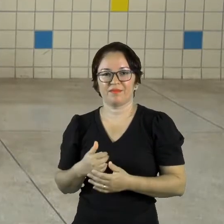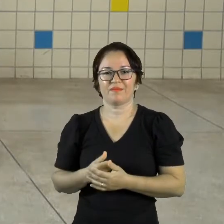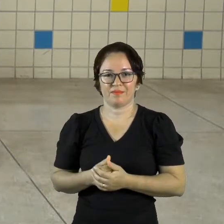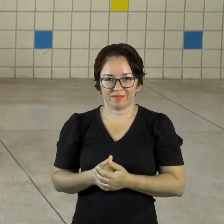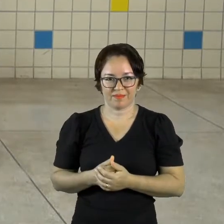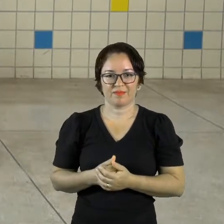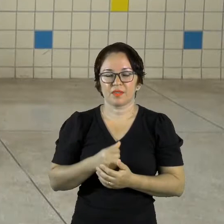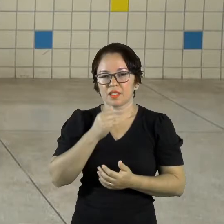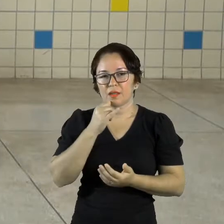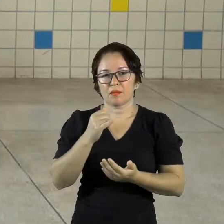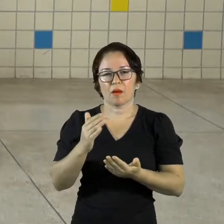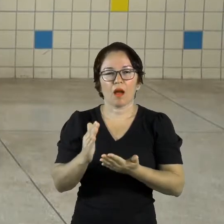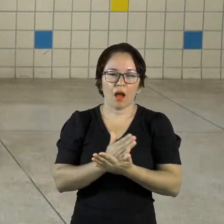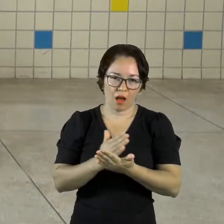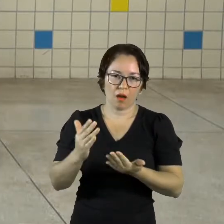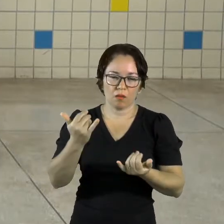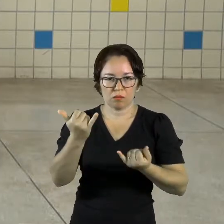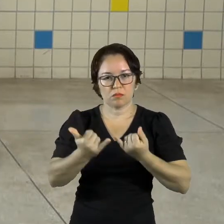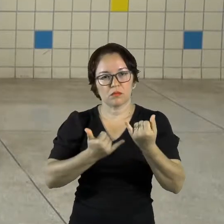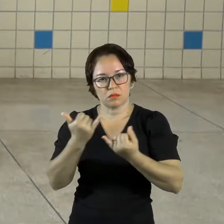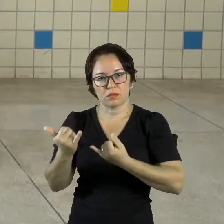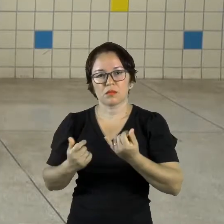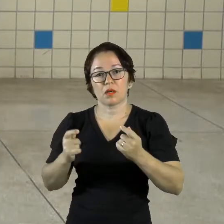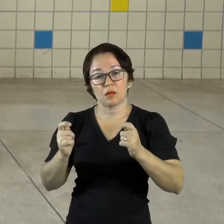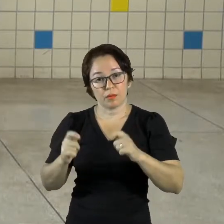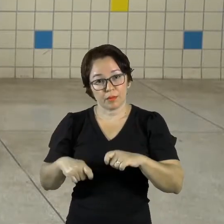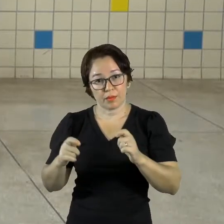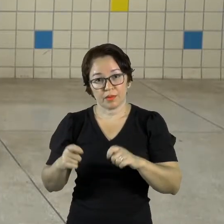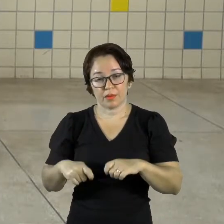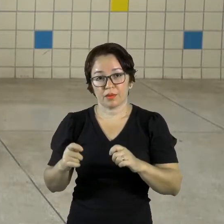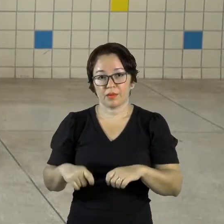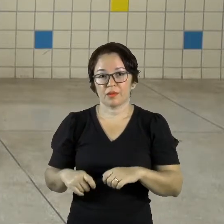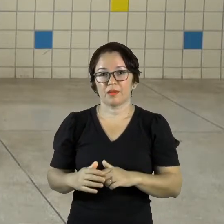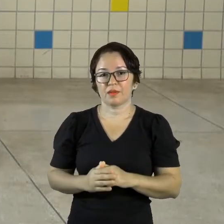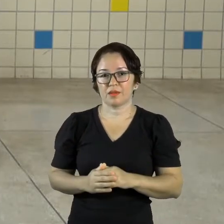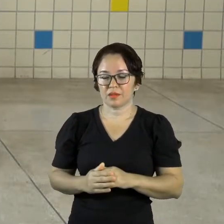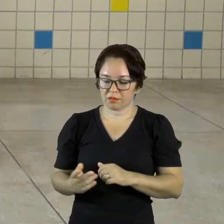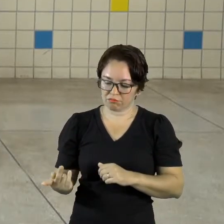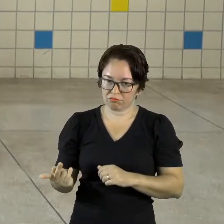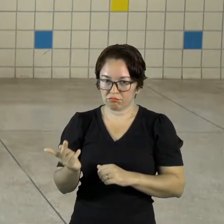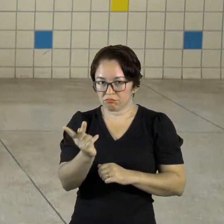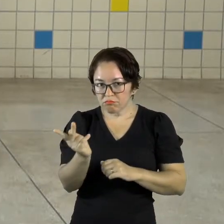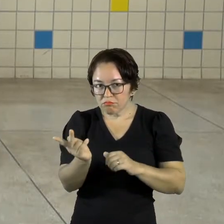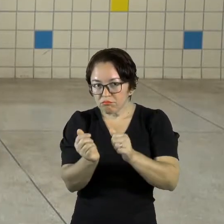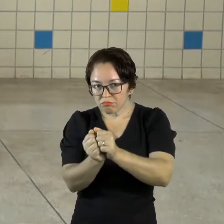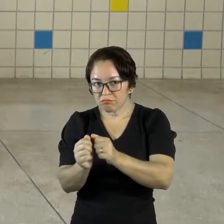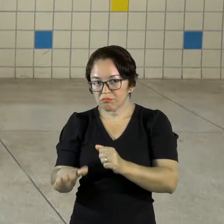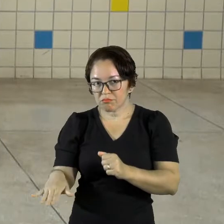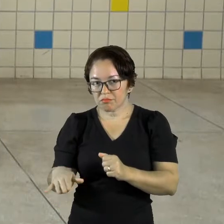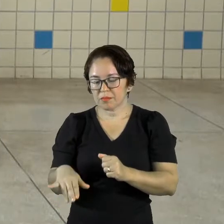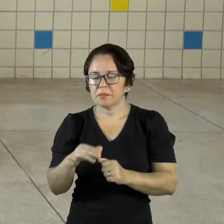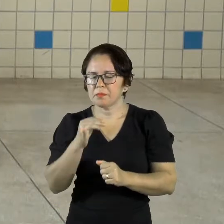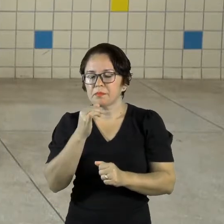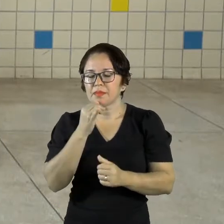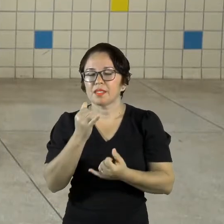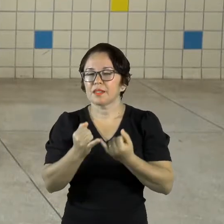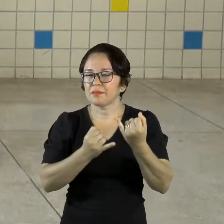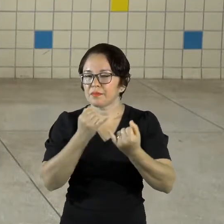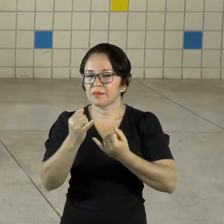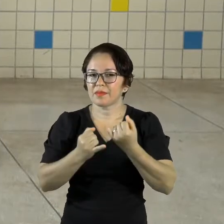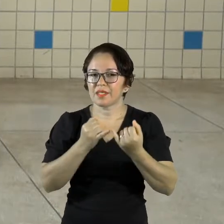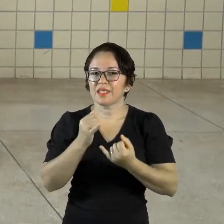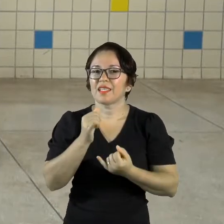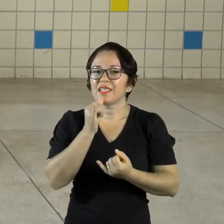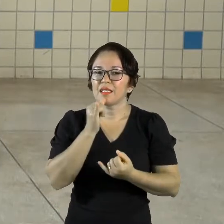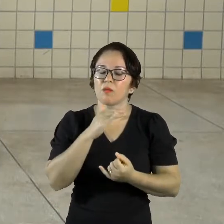brincadeiras também podem ser realizadas com essa atividade Como quem nunca brincou de morto